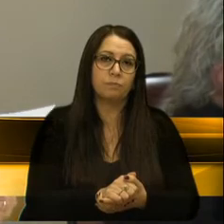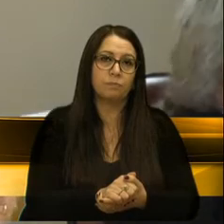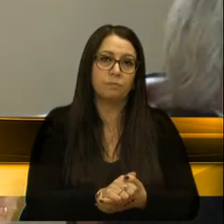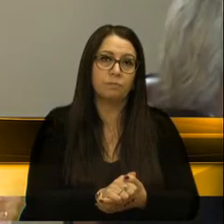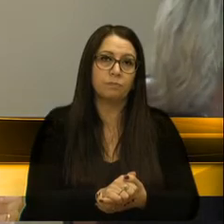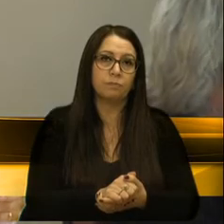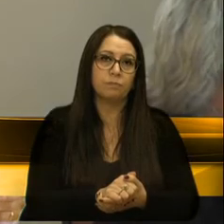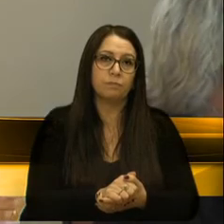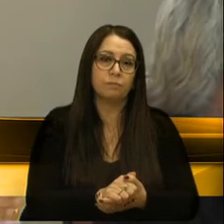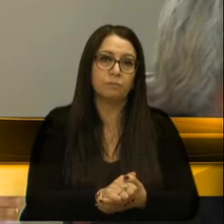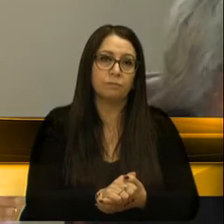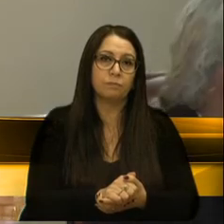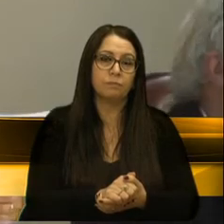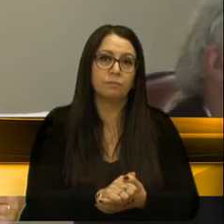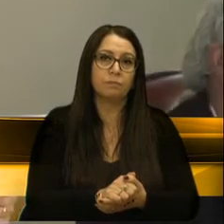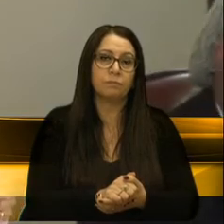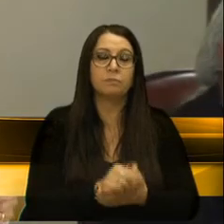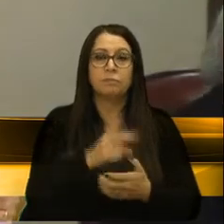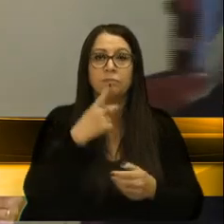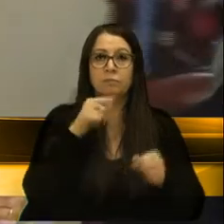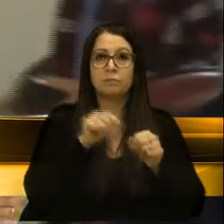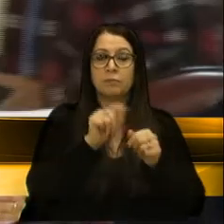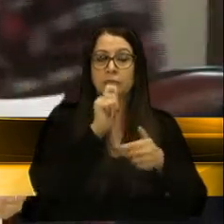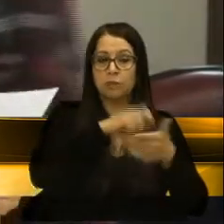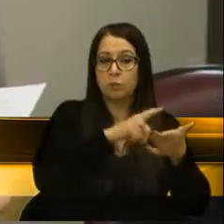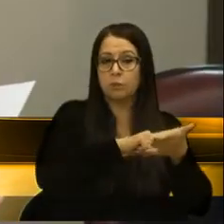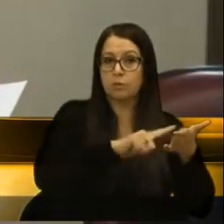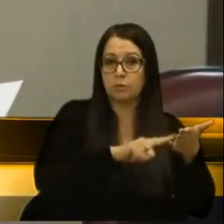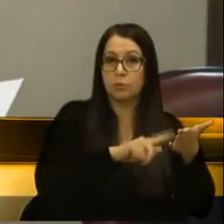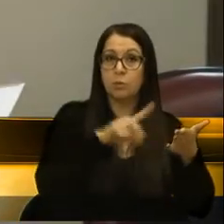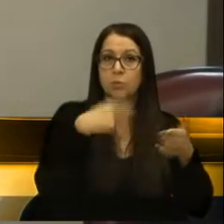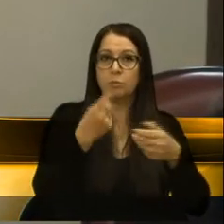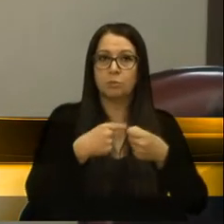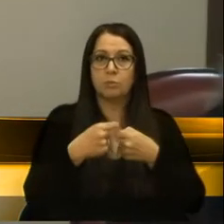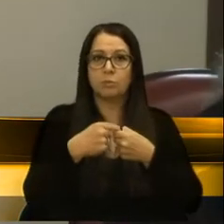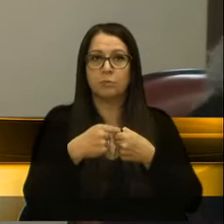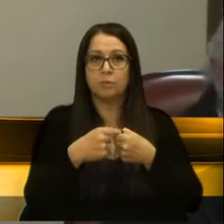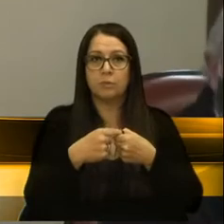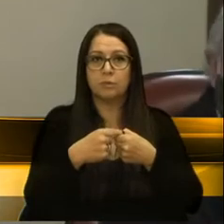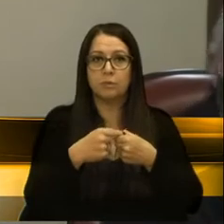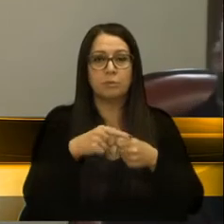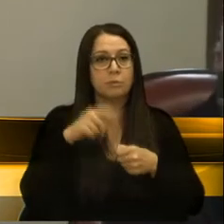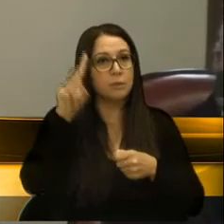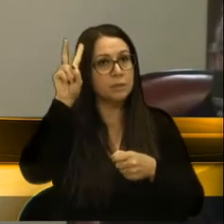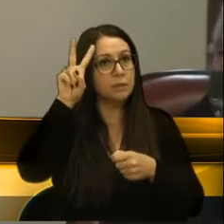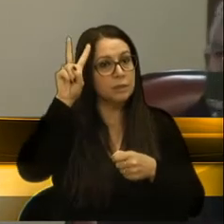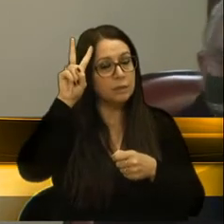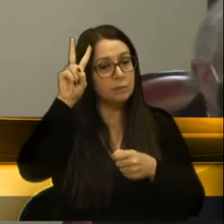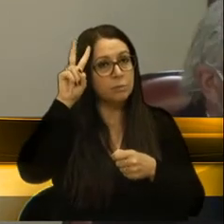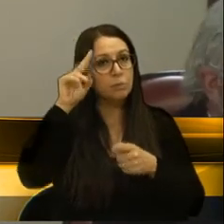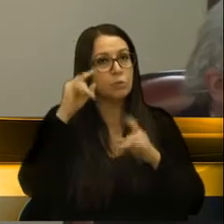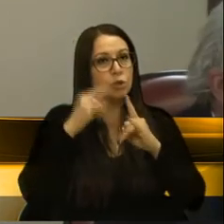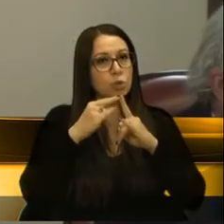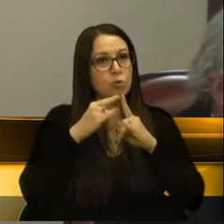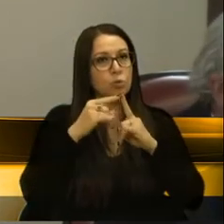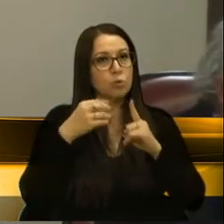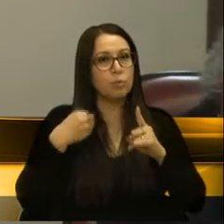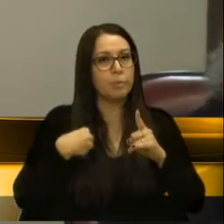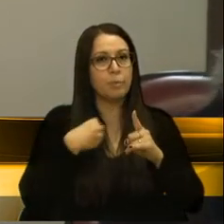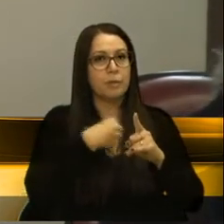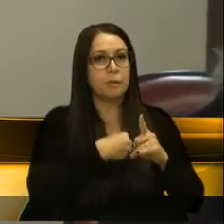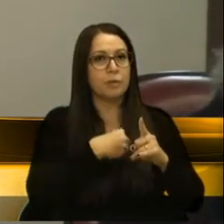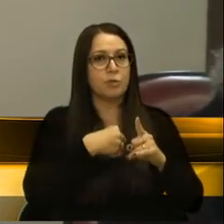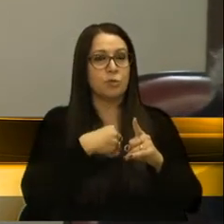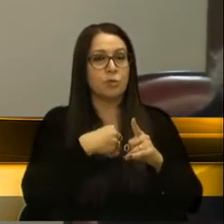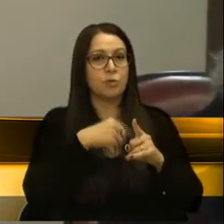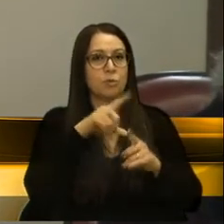Referimos aqui na indicação também que outros municípios, lembrando que o Instituto Médico Legal atende 15